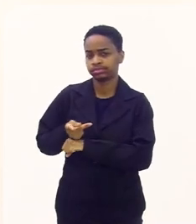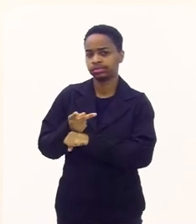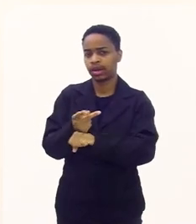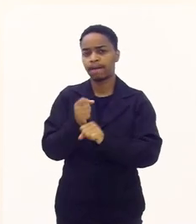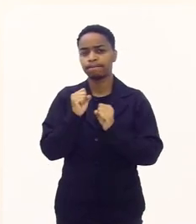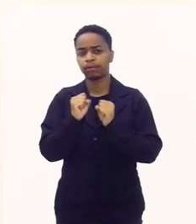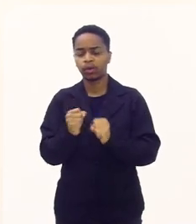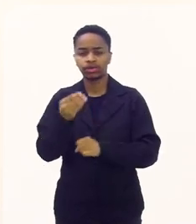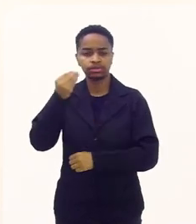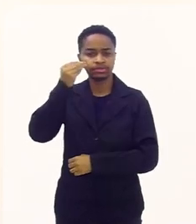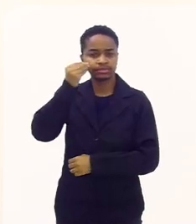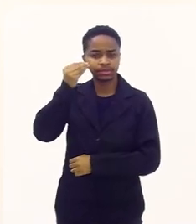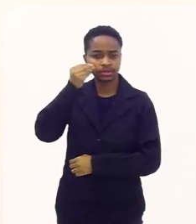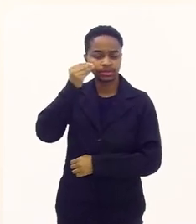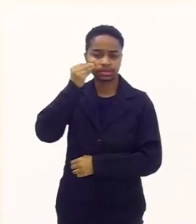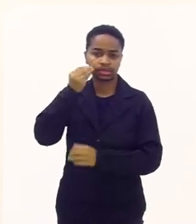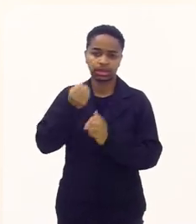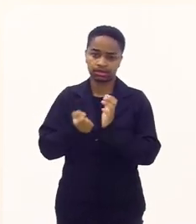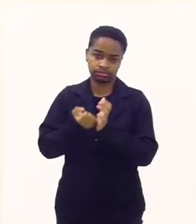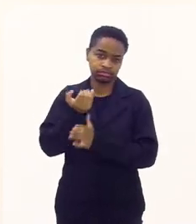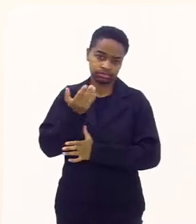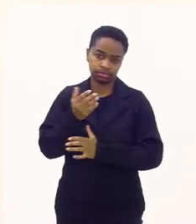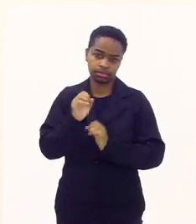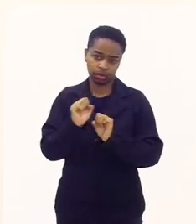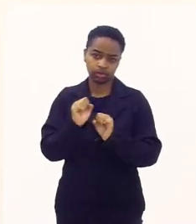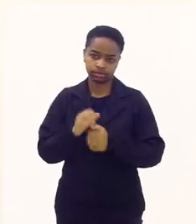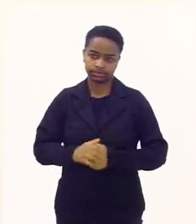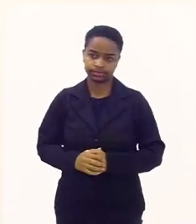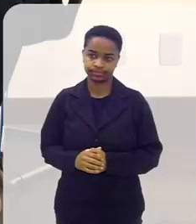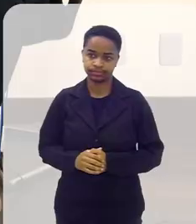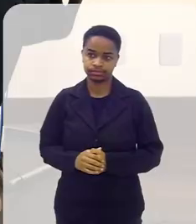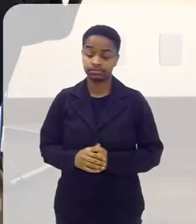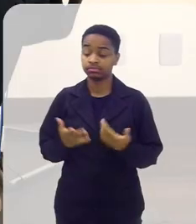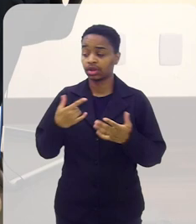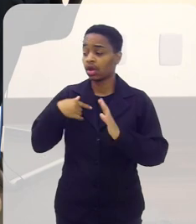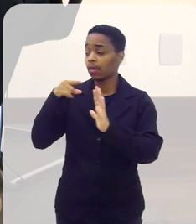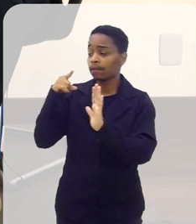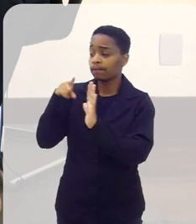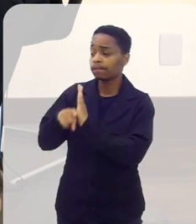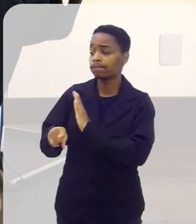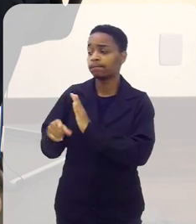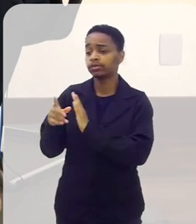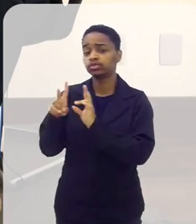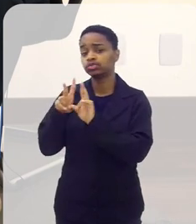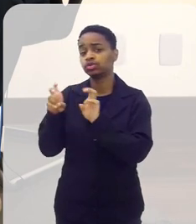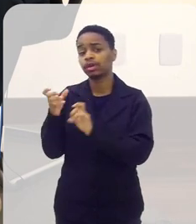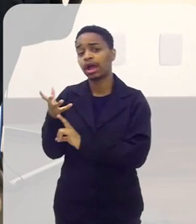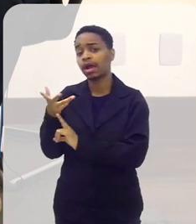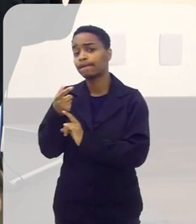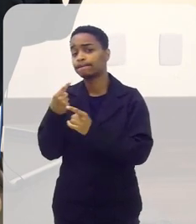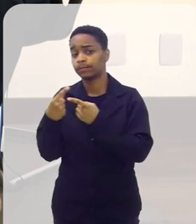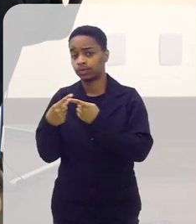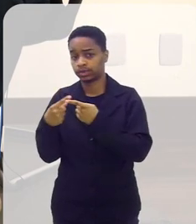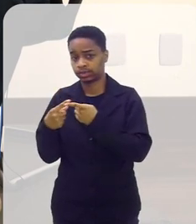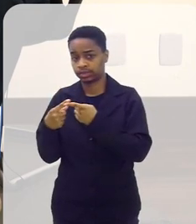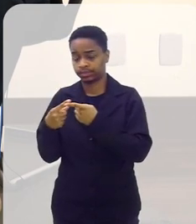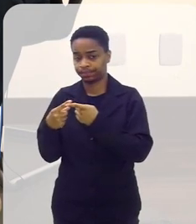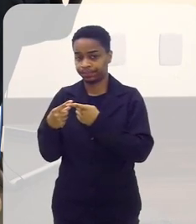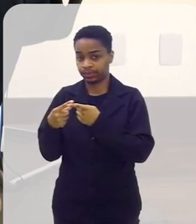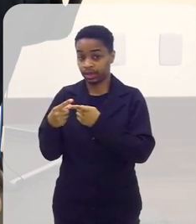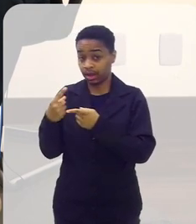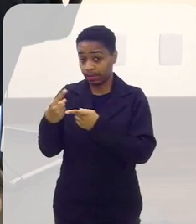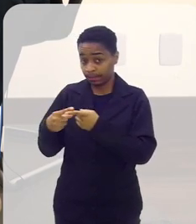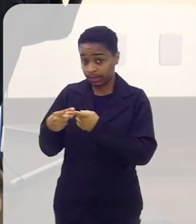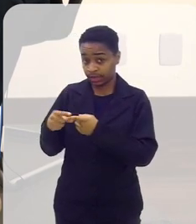procurar tentar fazer e fazer e ai por que que eu te perguntei das armas? porque quando